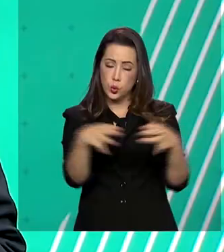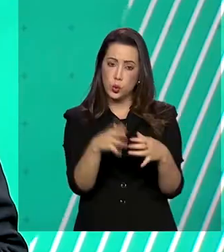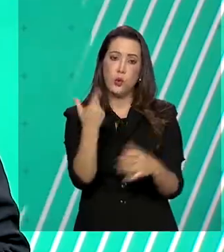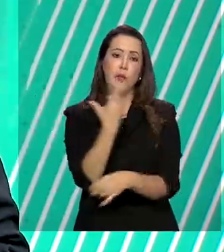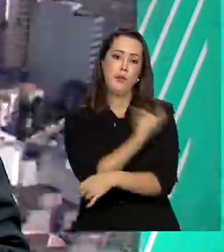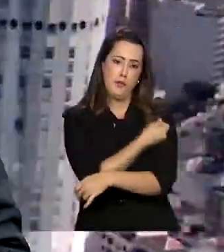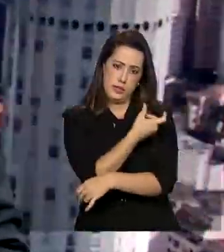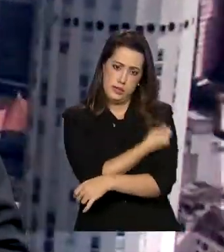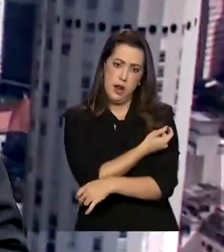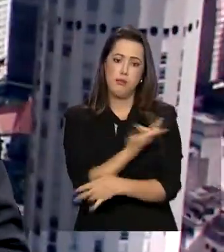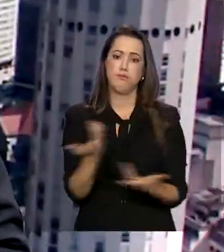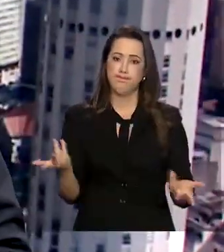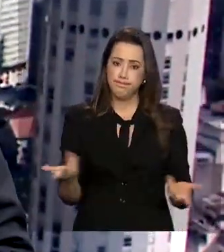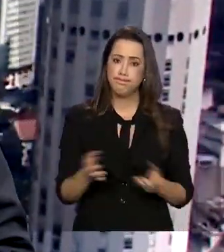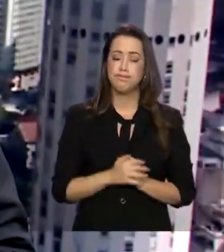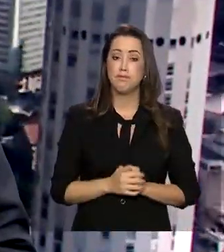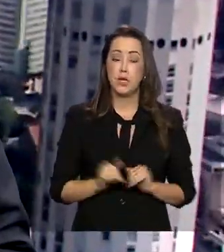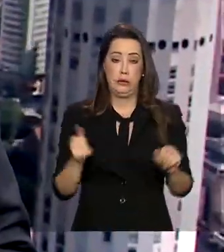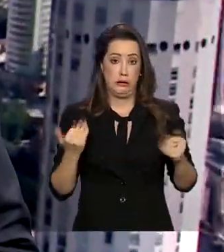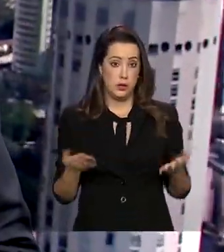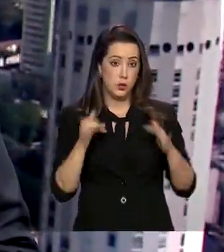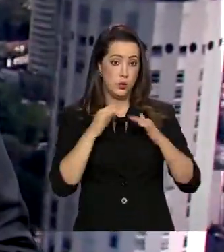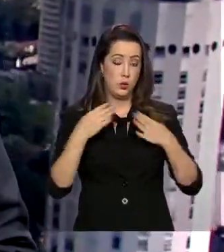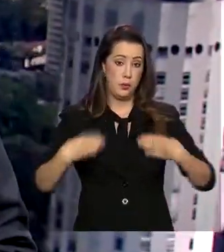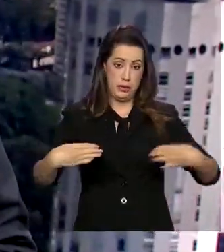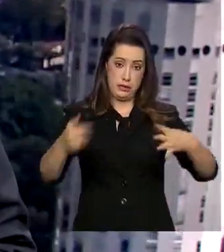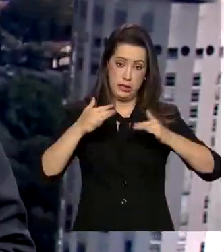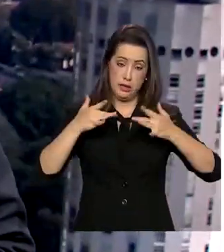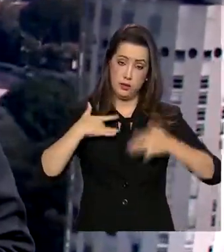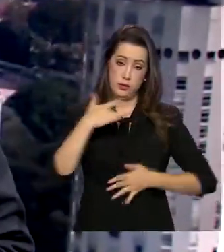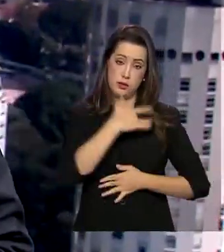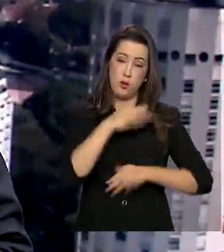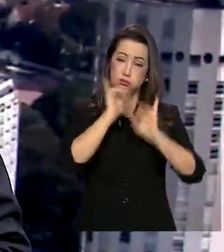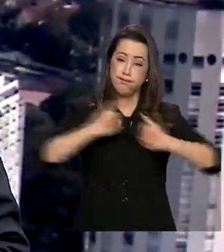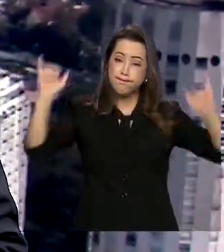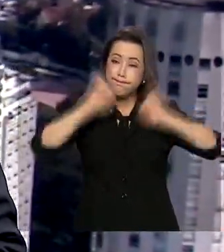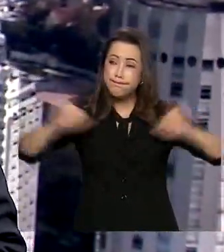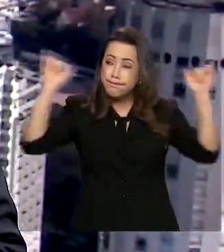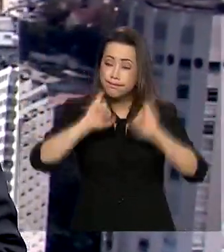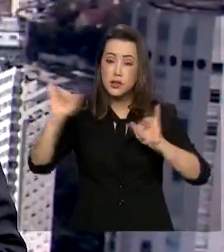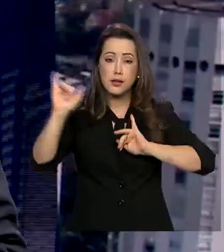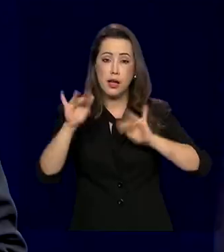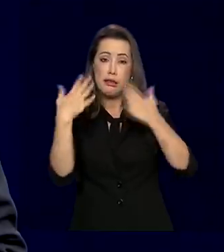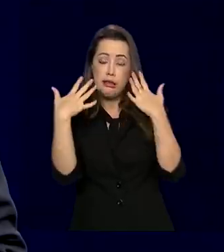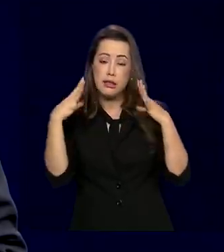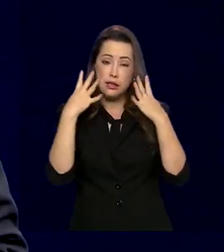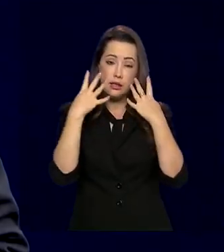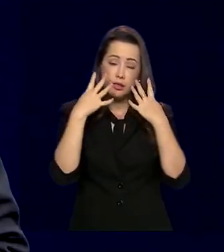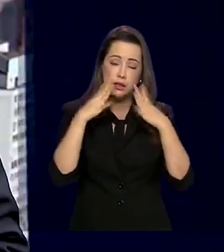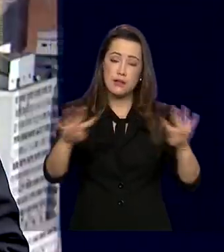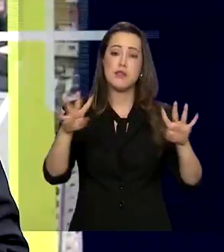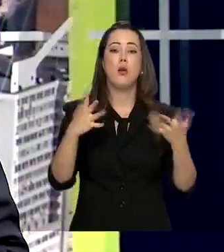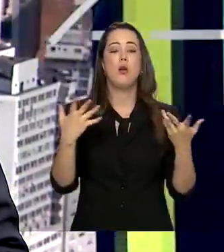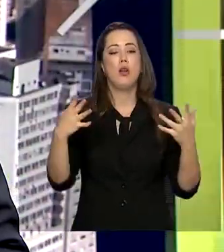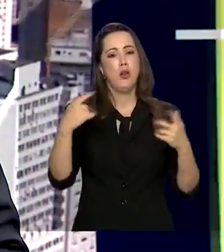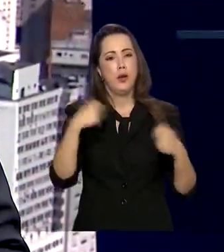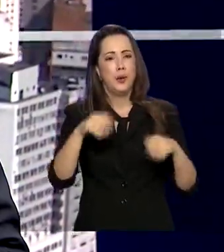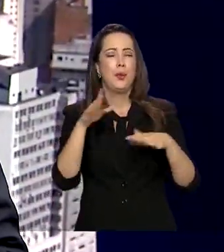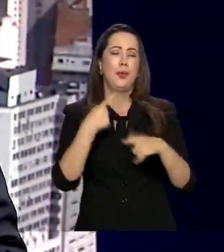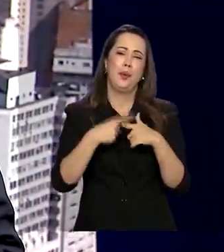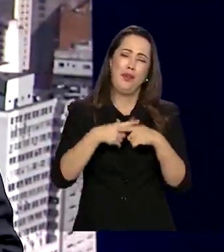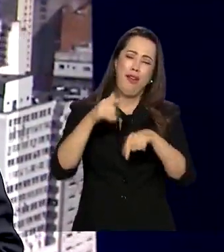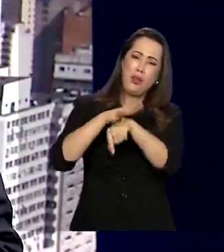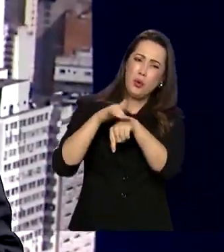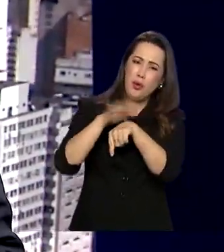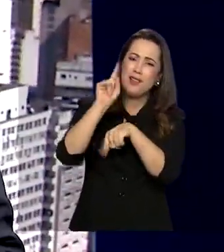-alvo havia sido vacinado. Por isso, o Ministério da Saúde faz um alerta sobre os riscos da doença, que é contagiosa,